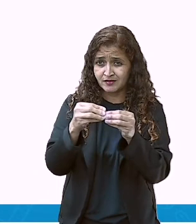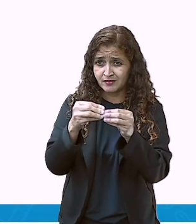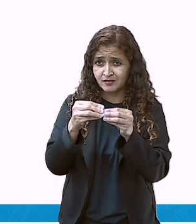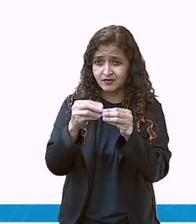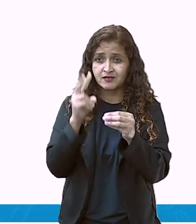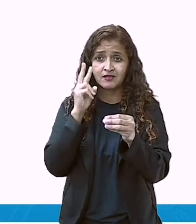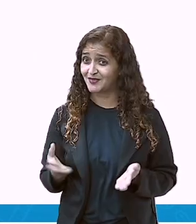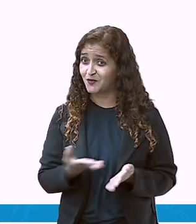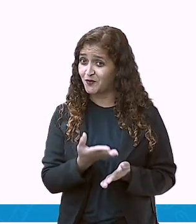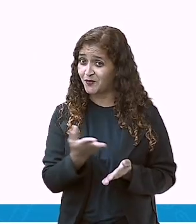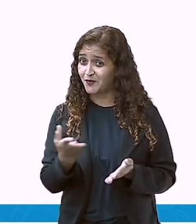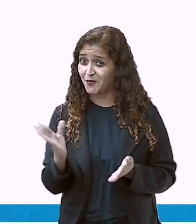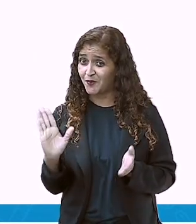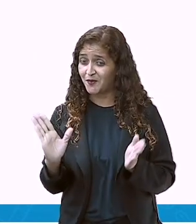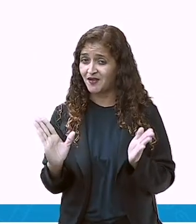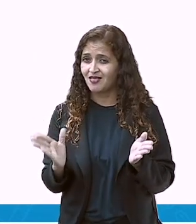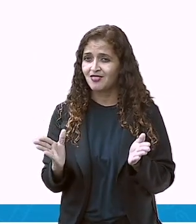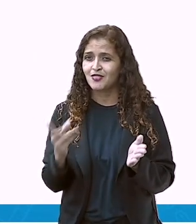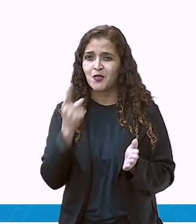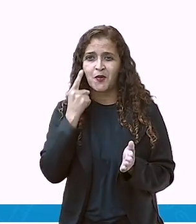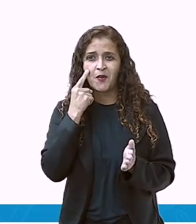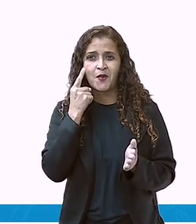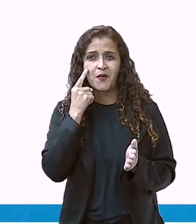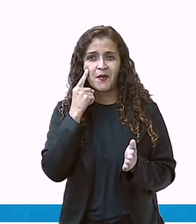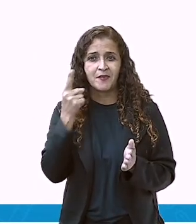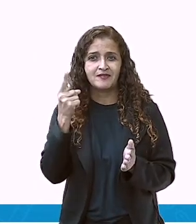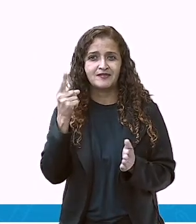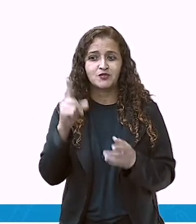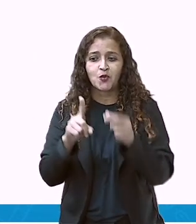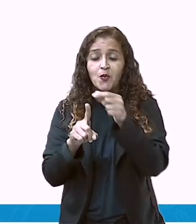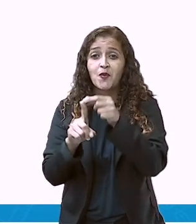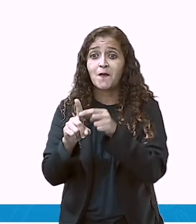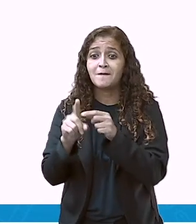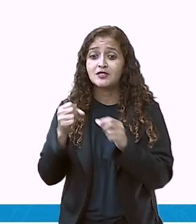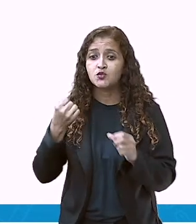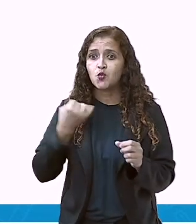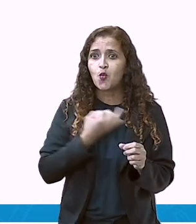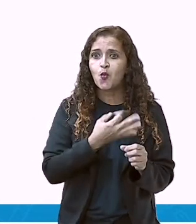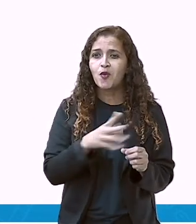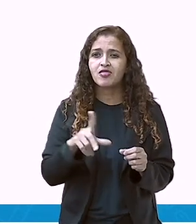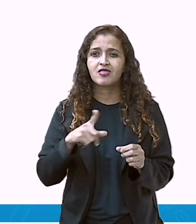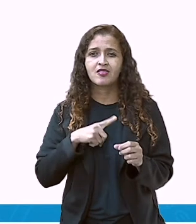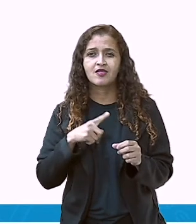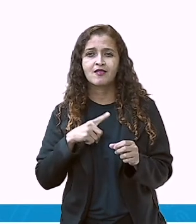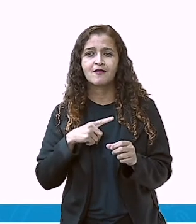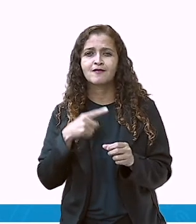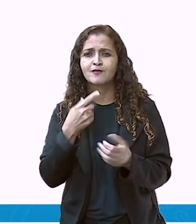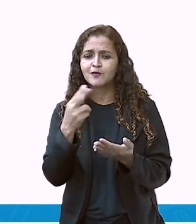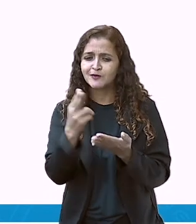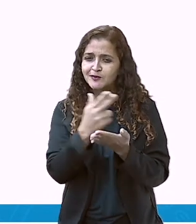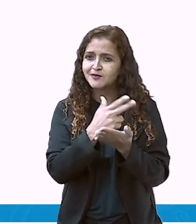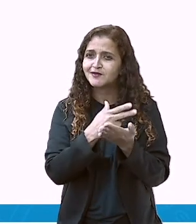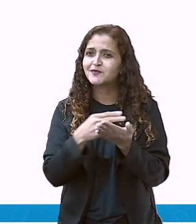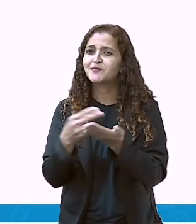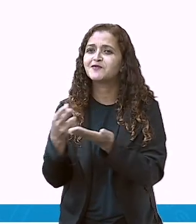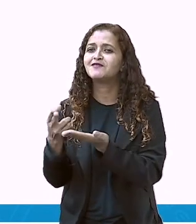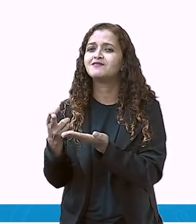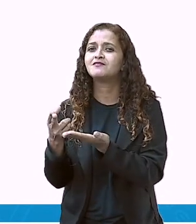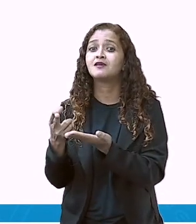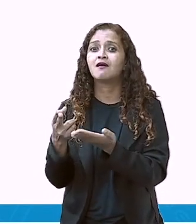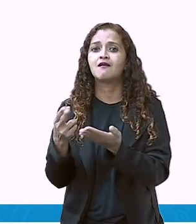12. Agora, vamos ver quantos meses está aparecendo aqui pra gente. Vamos contar comigo? Me ajuda aí.